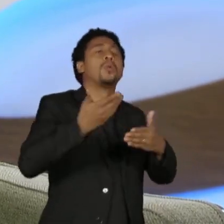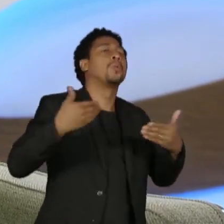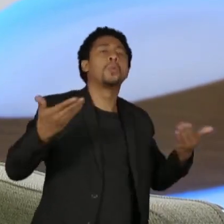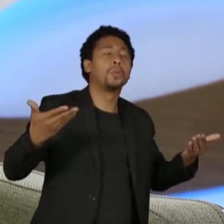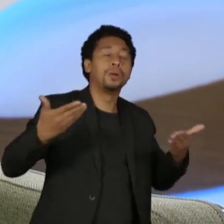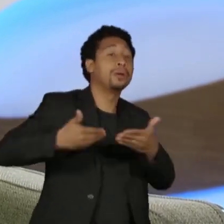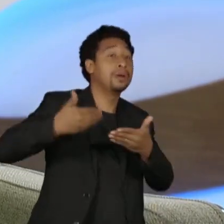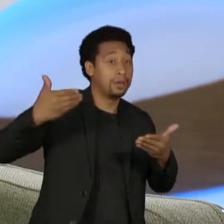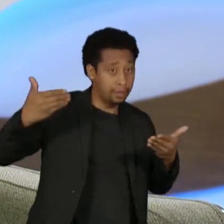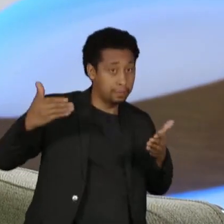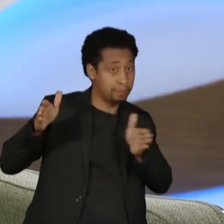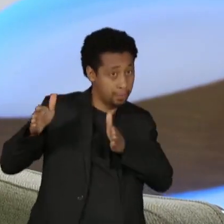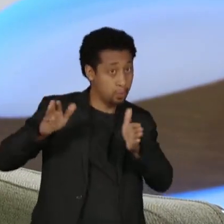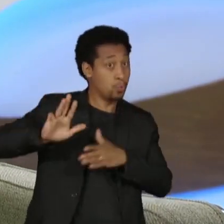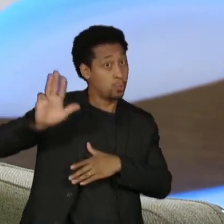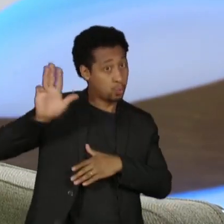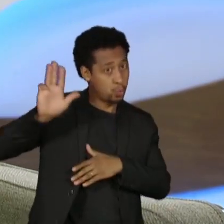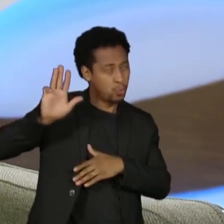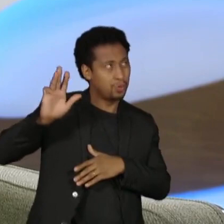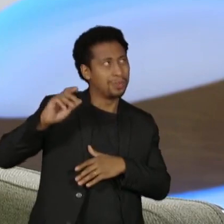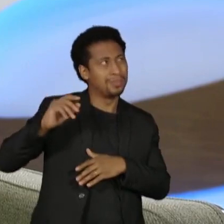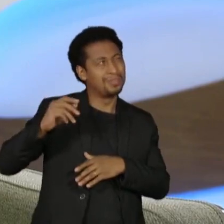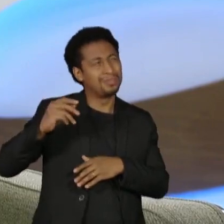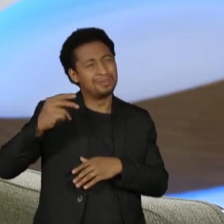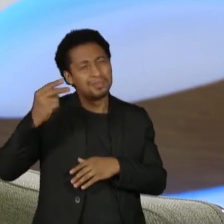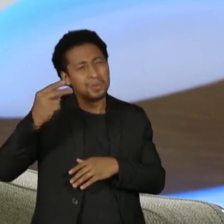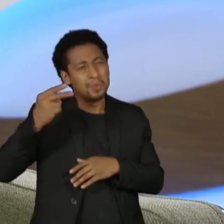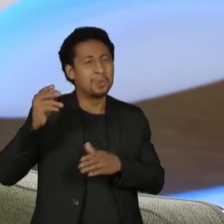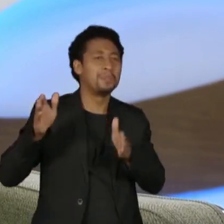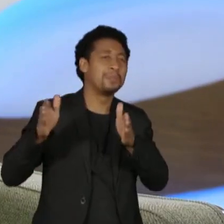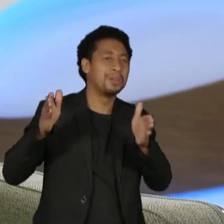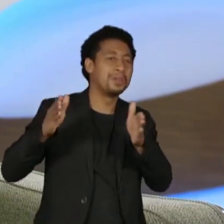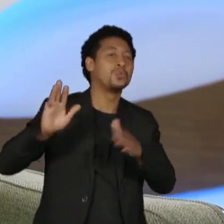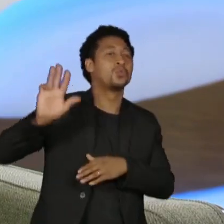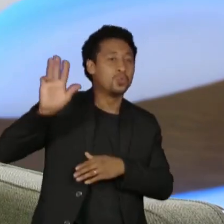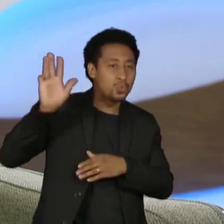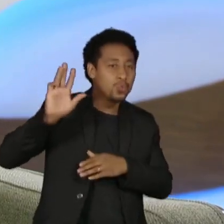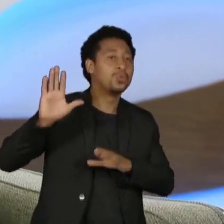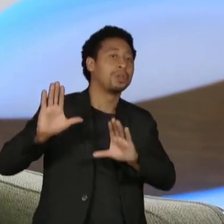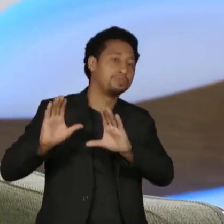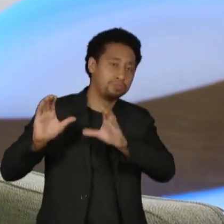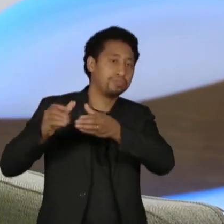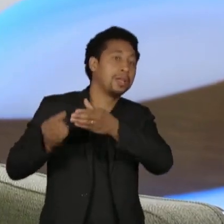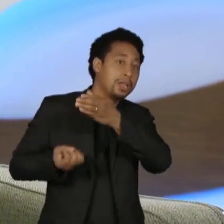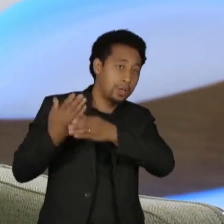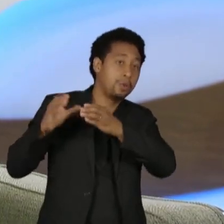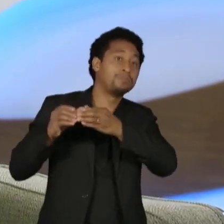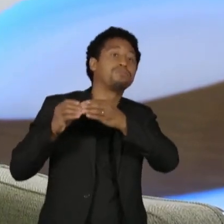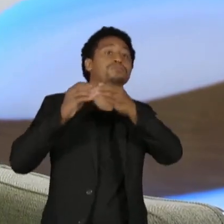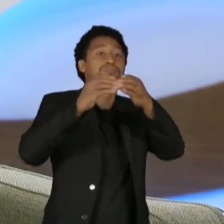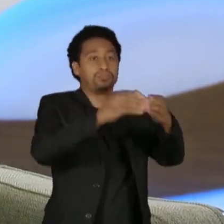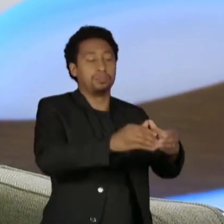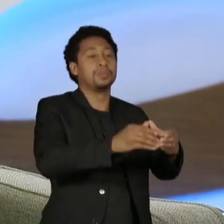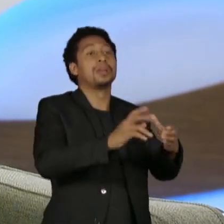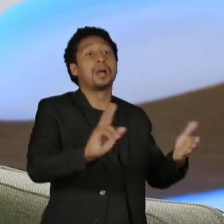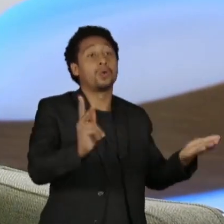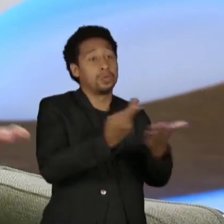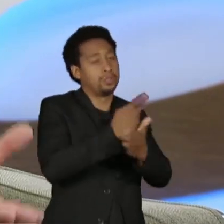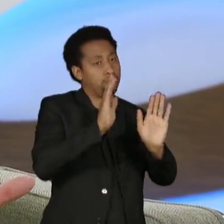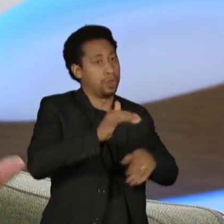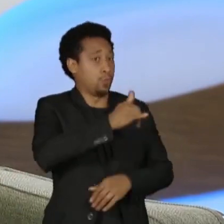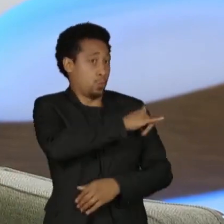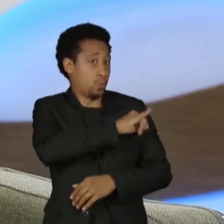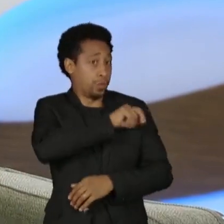daqueles casos de enchentes no Rio de Janeiro, para pensar em situações de desastre, o que